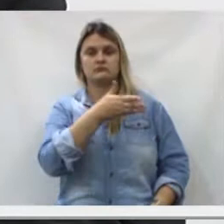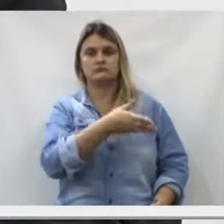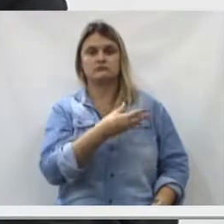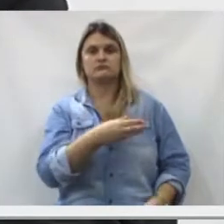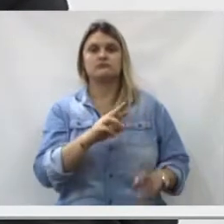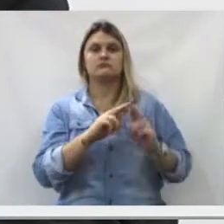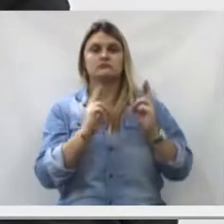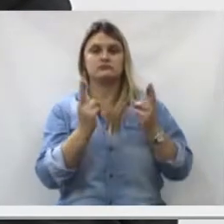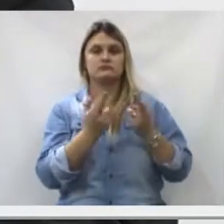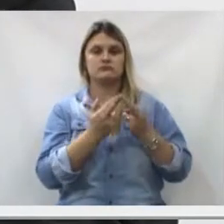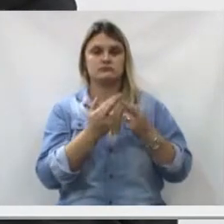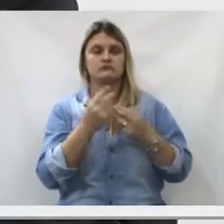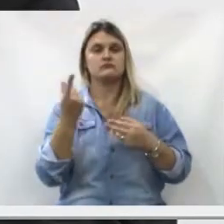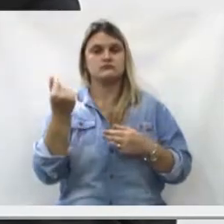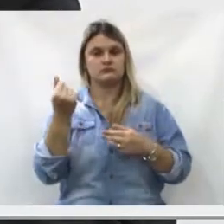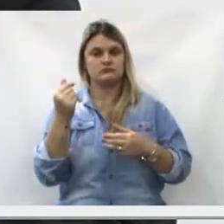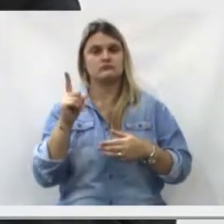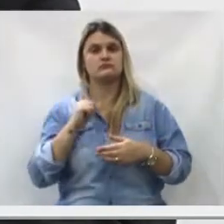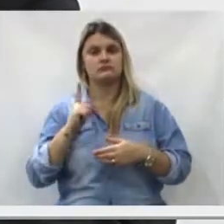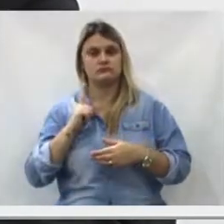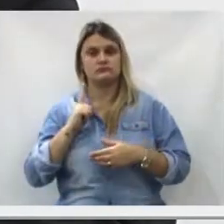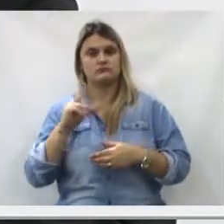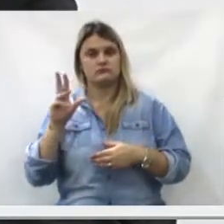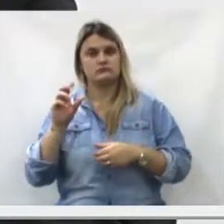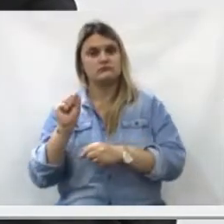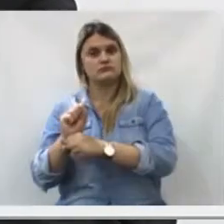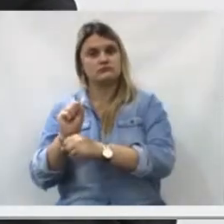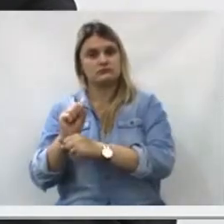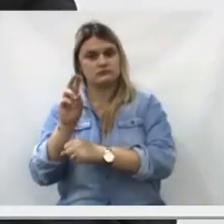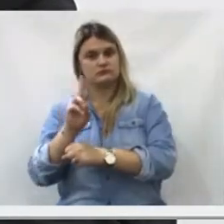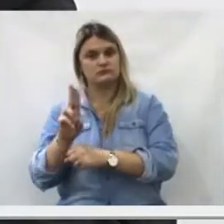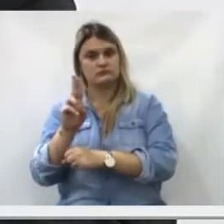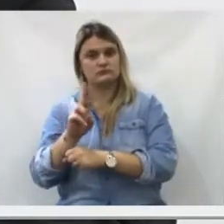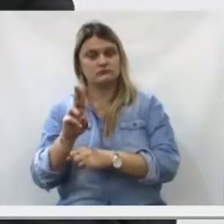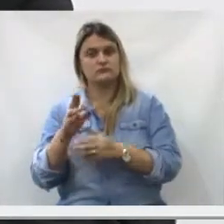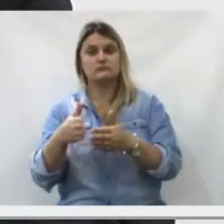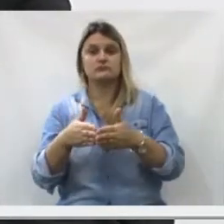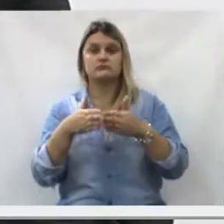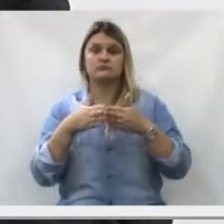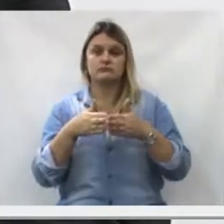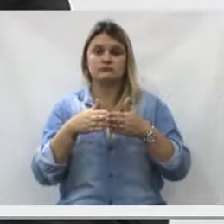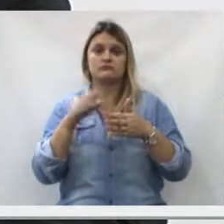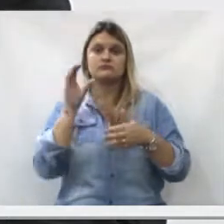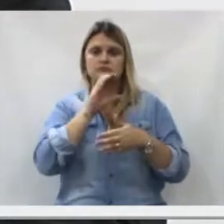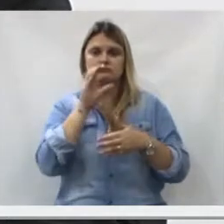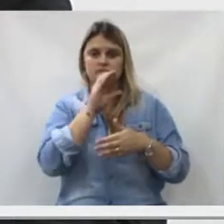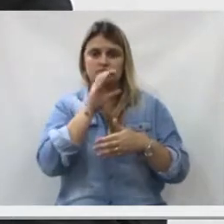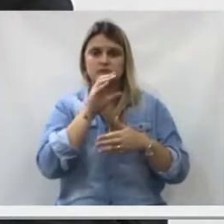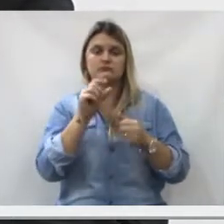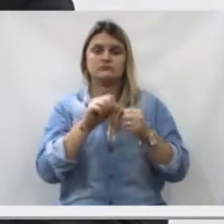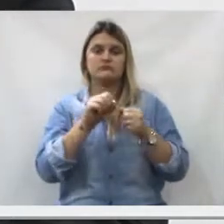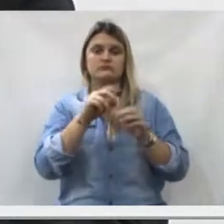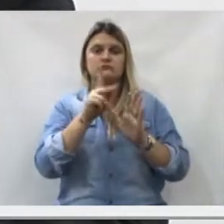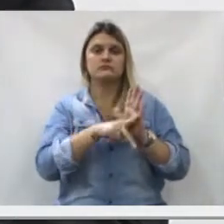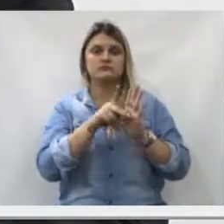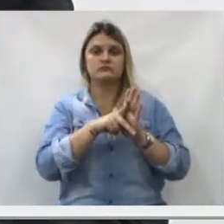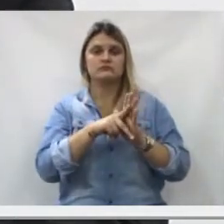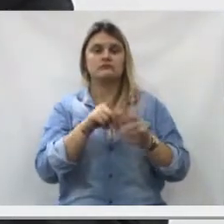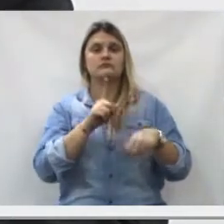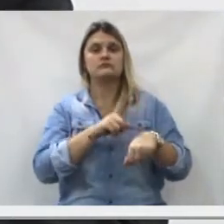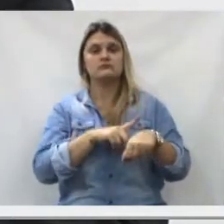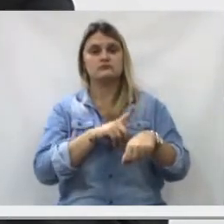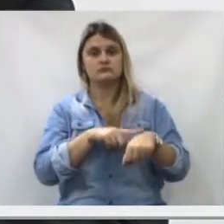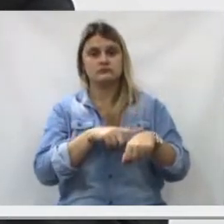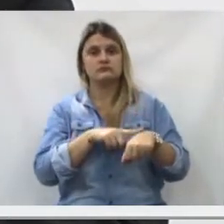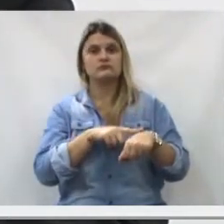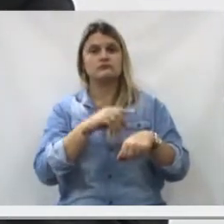O deputado Usenbach estava nessa reunião, juntamente com o prefeito, o dinheiro está disponível. Então, o requerimento